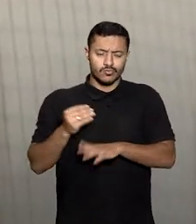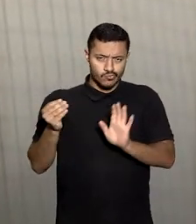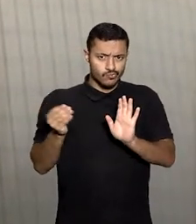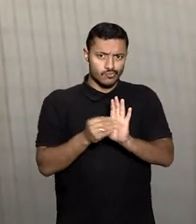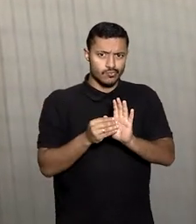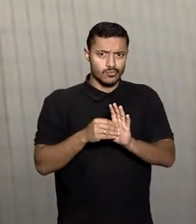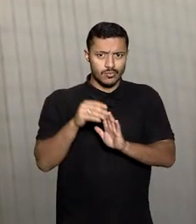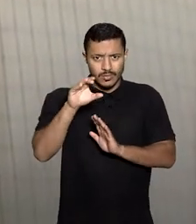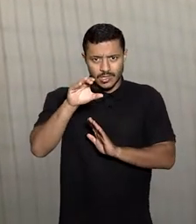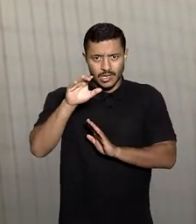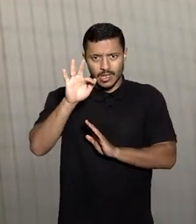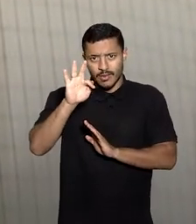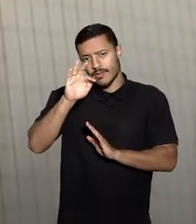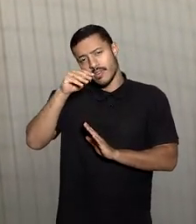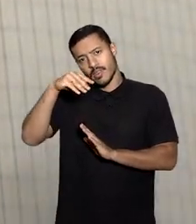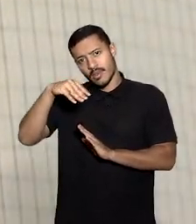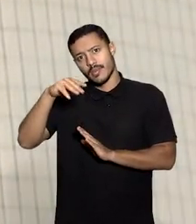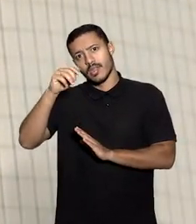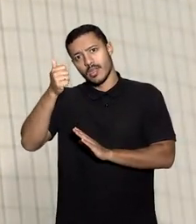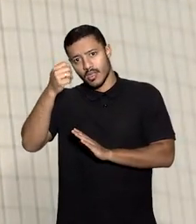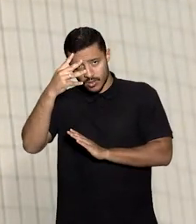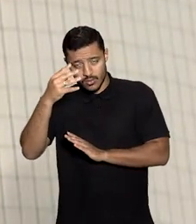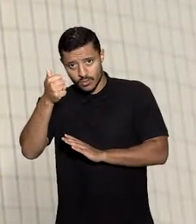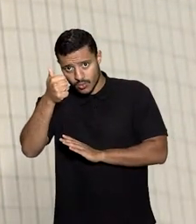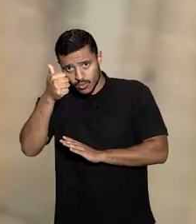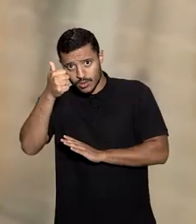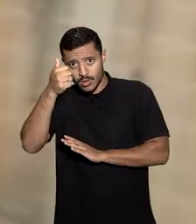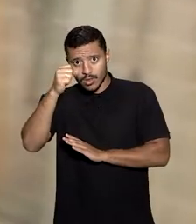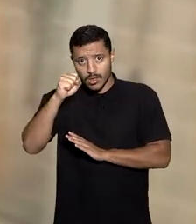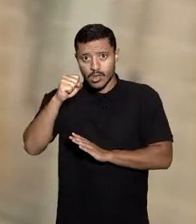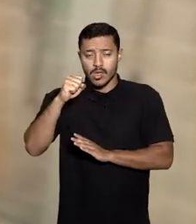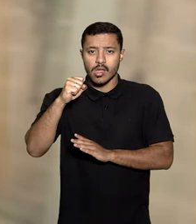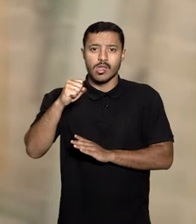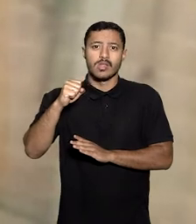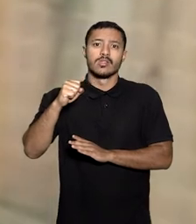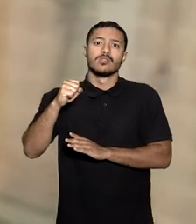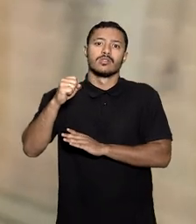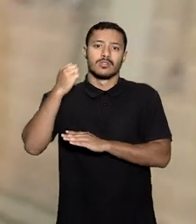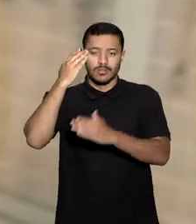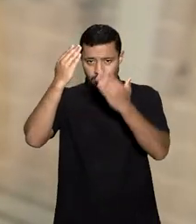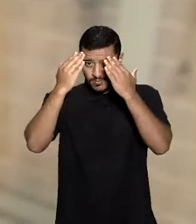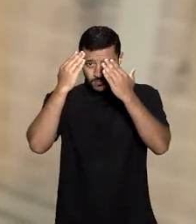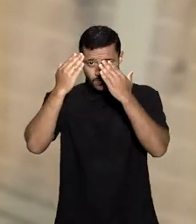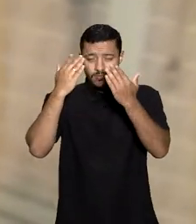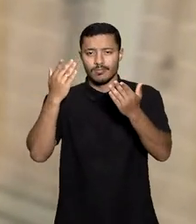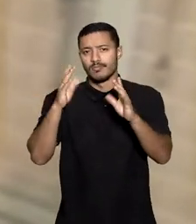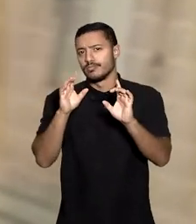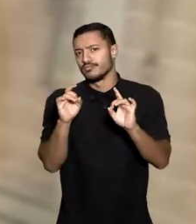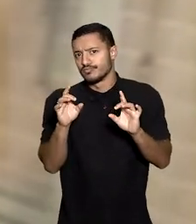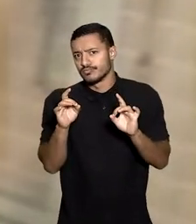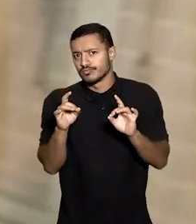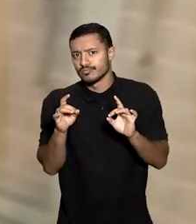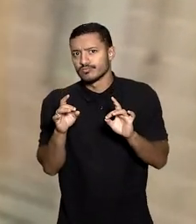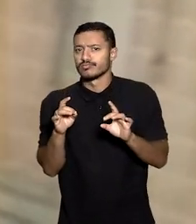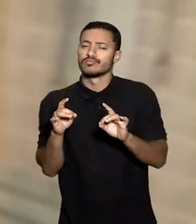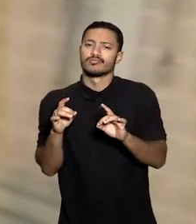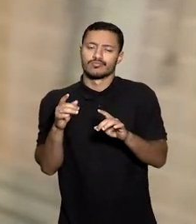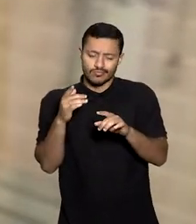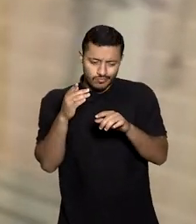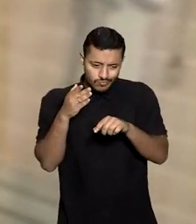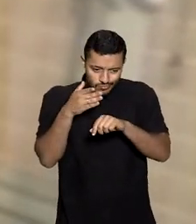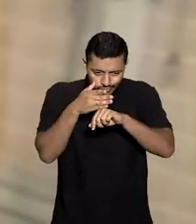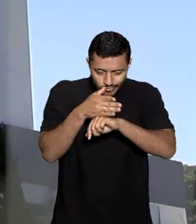parecer CFM 14 de 2018 que tais terapias atualmente são apenas intervenções